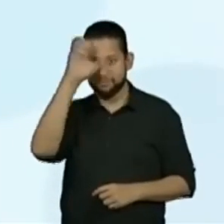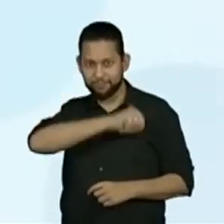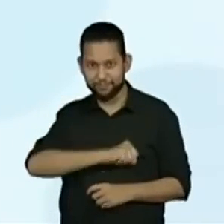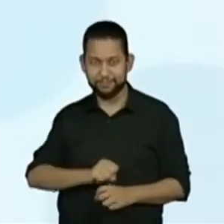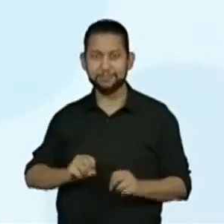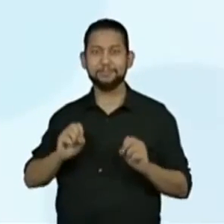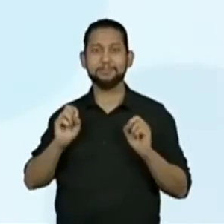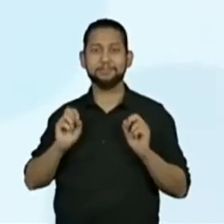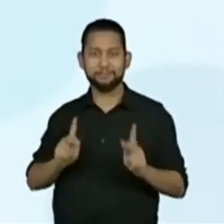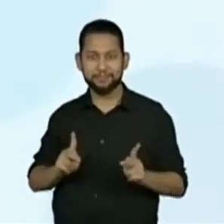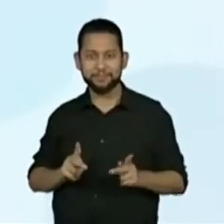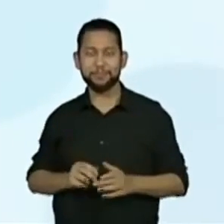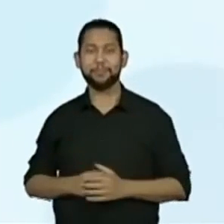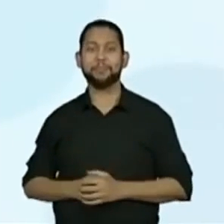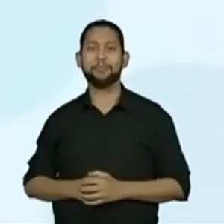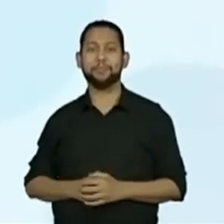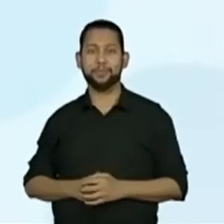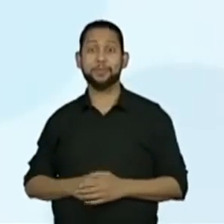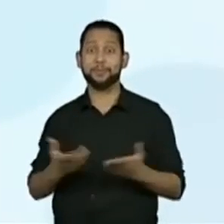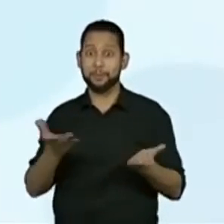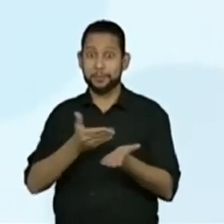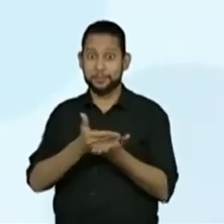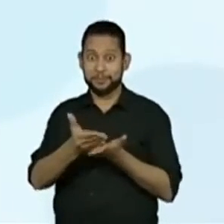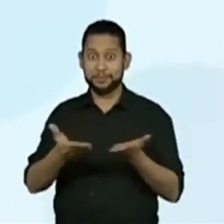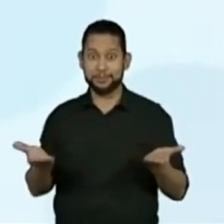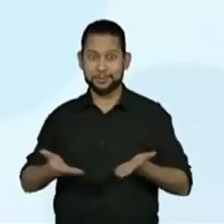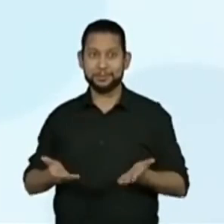Ok? Então vamos lá. Vamos começar.